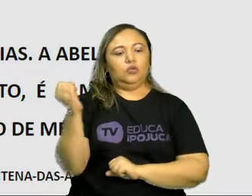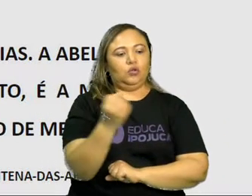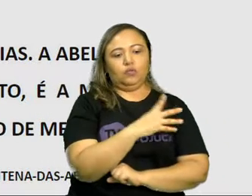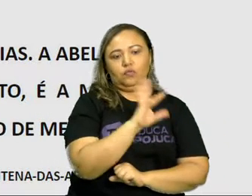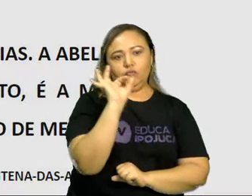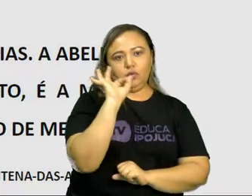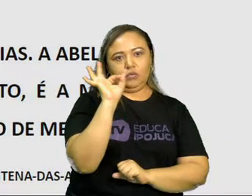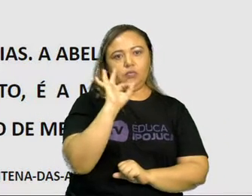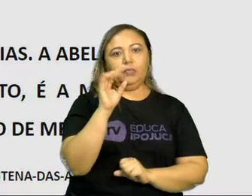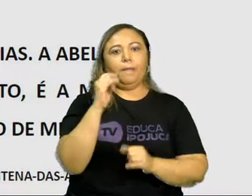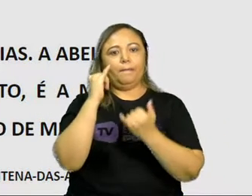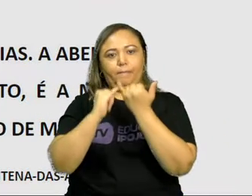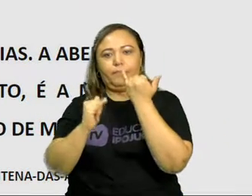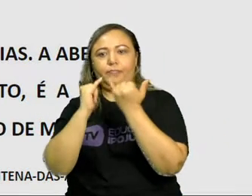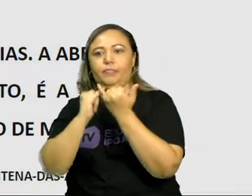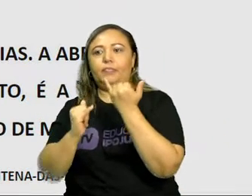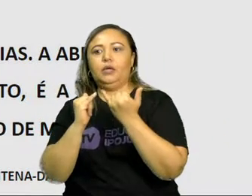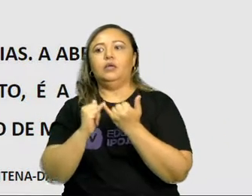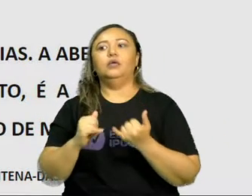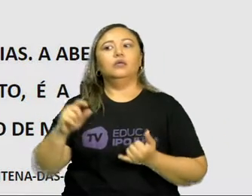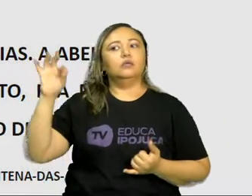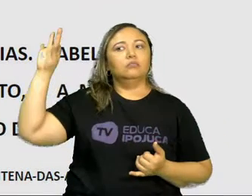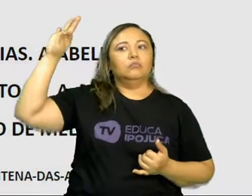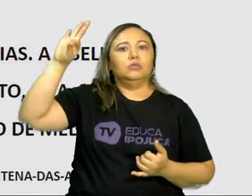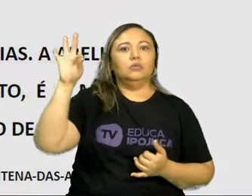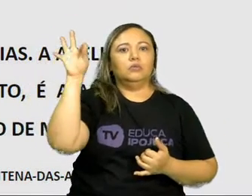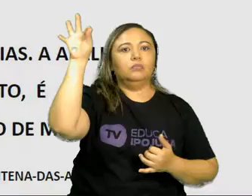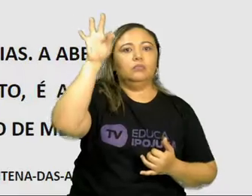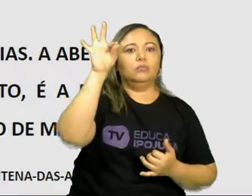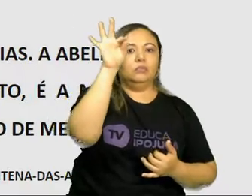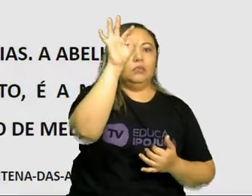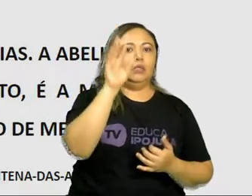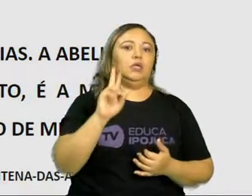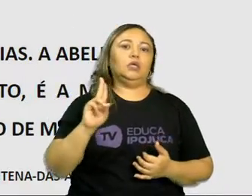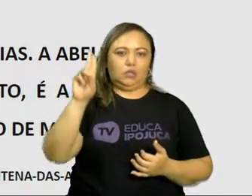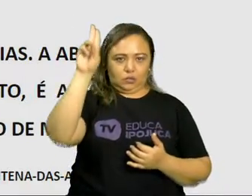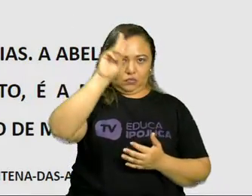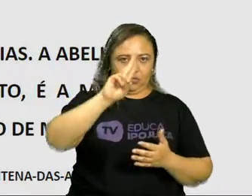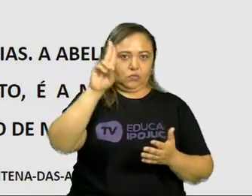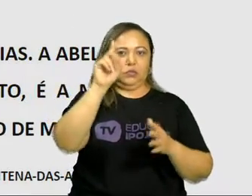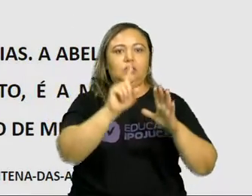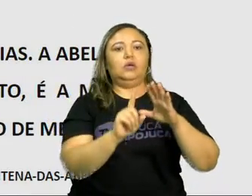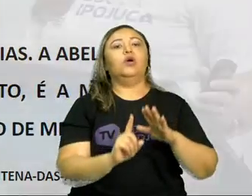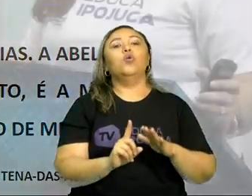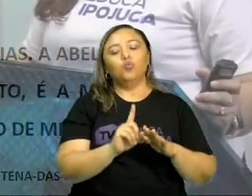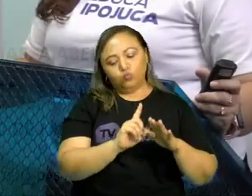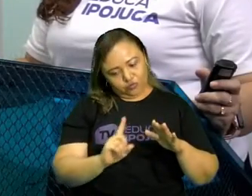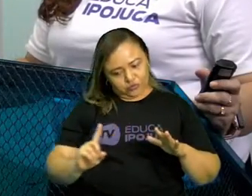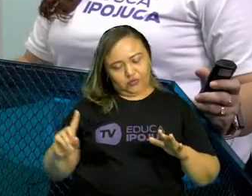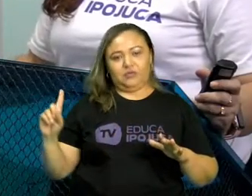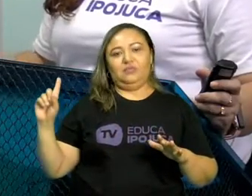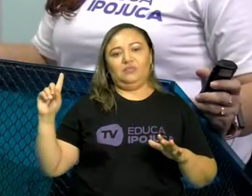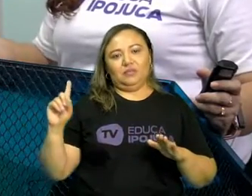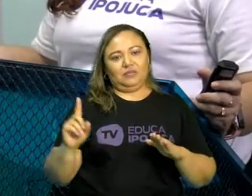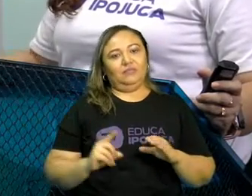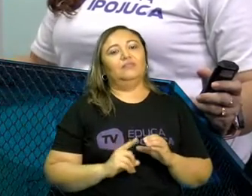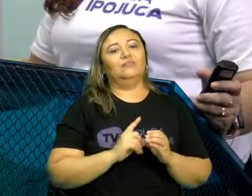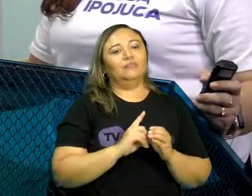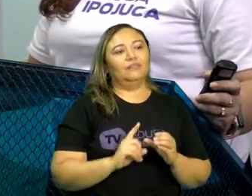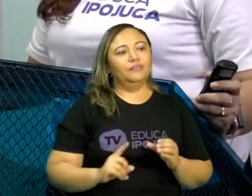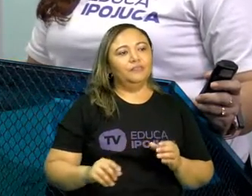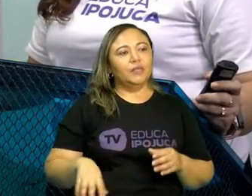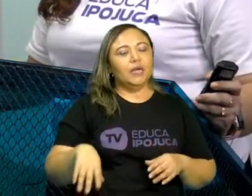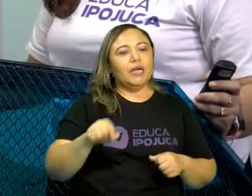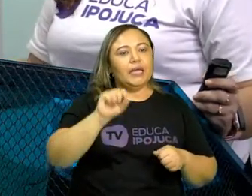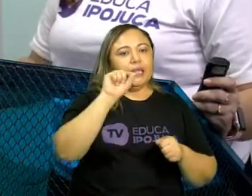algo parecido é usado até pelas abelhas. Então, essa é a ideia que o autor defendeu para mostrar o